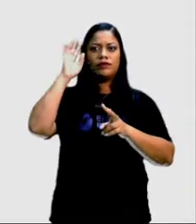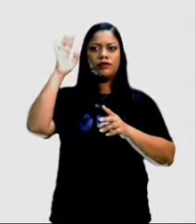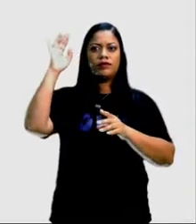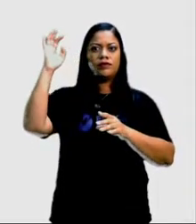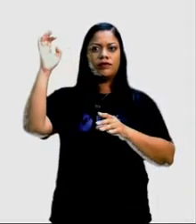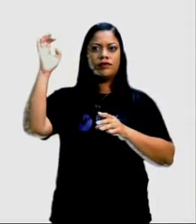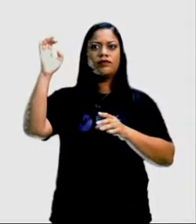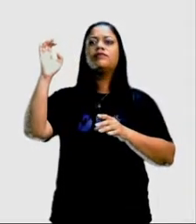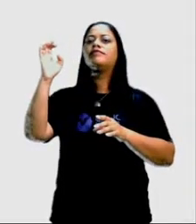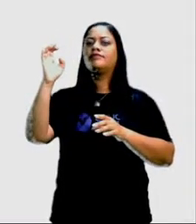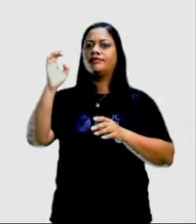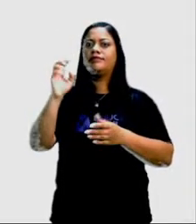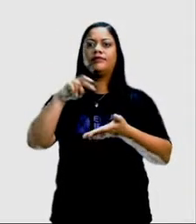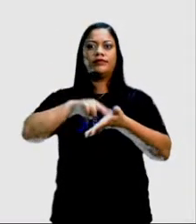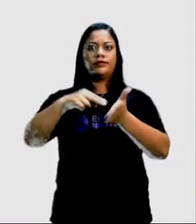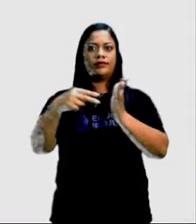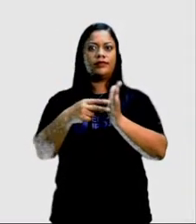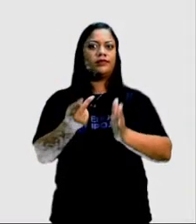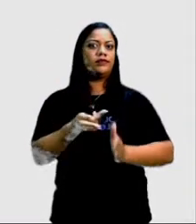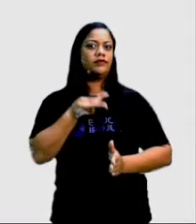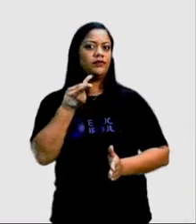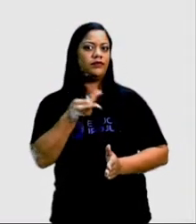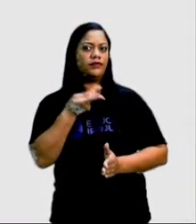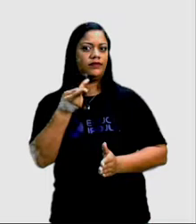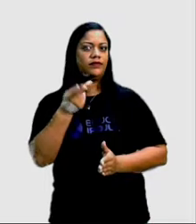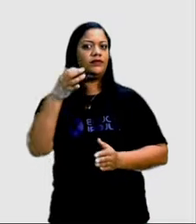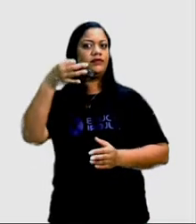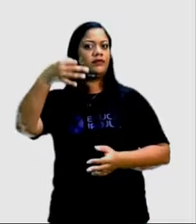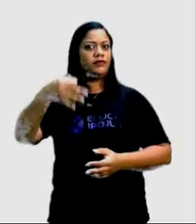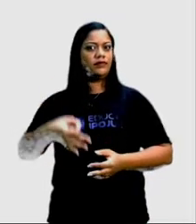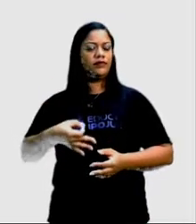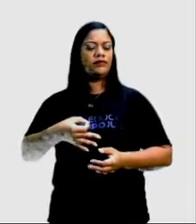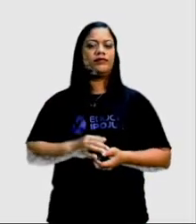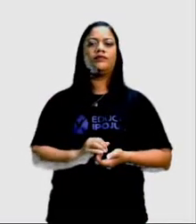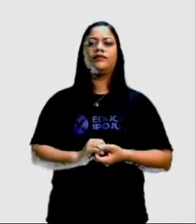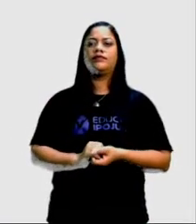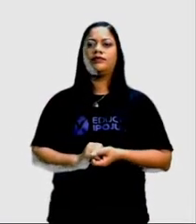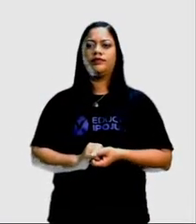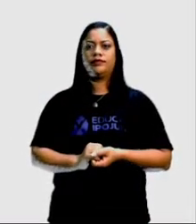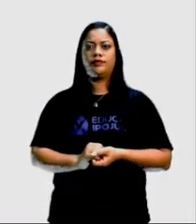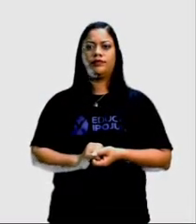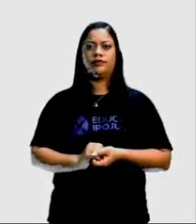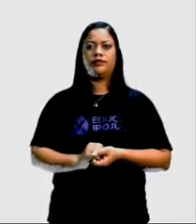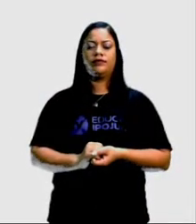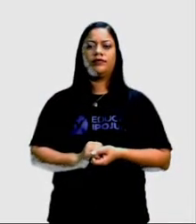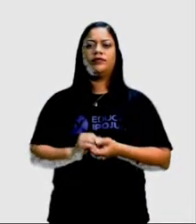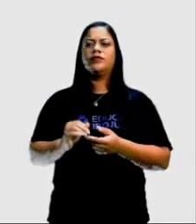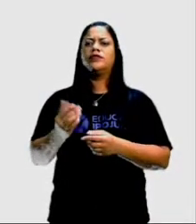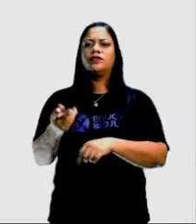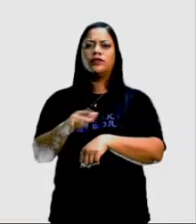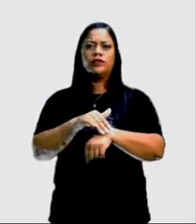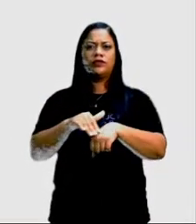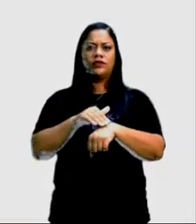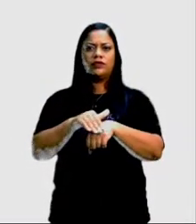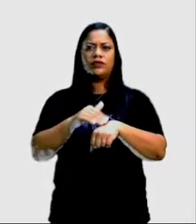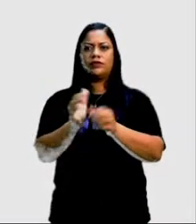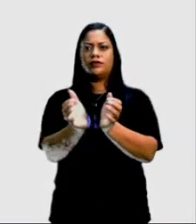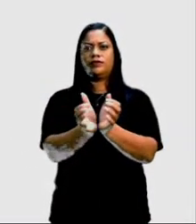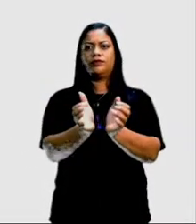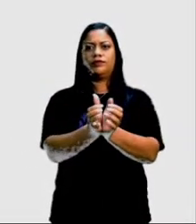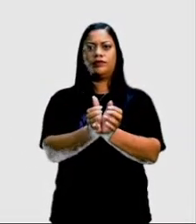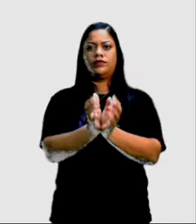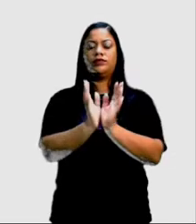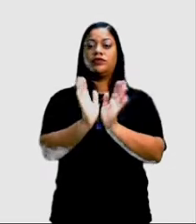balão desse, ele está significando uma fala. Então, aquele que estava ao centro, conversando com os dois grupos,